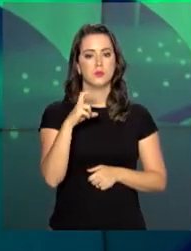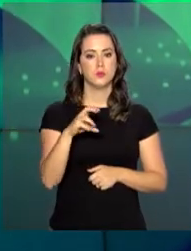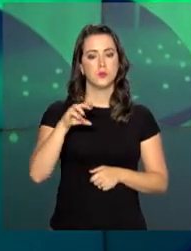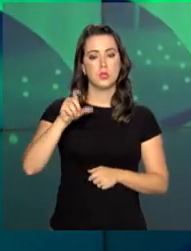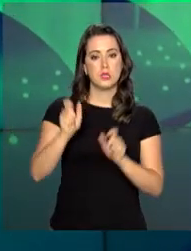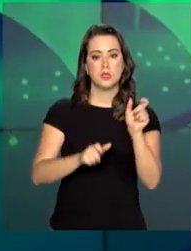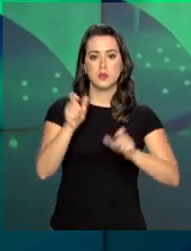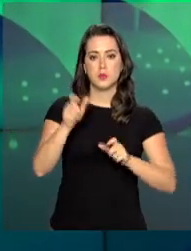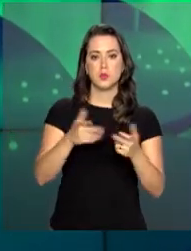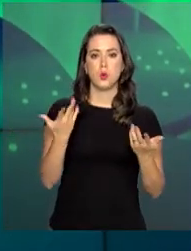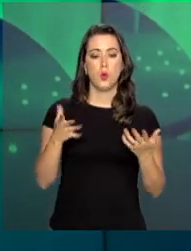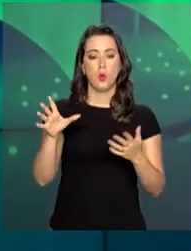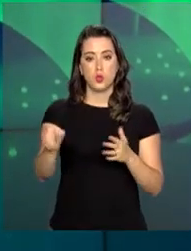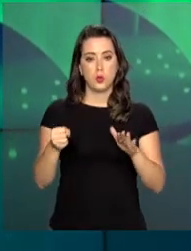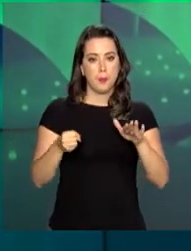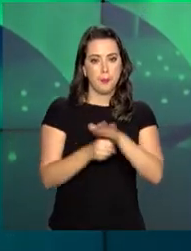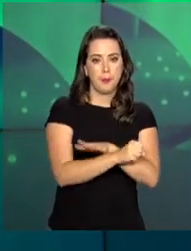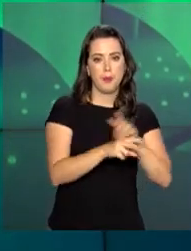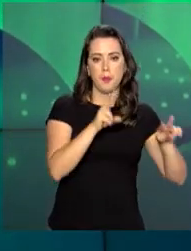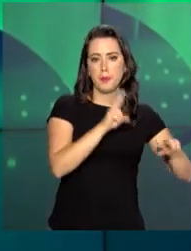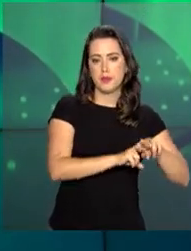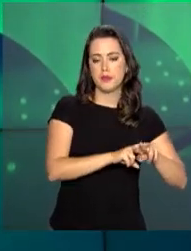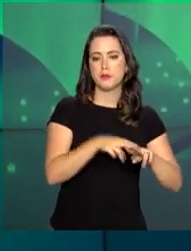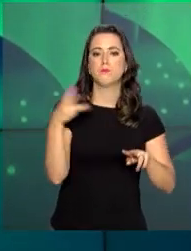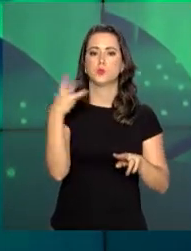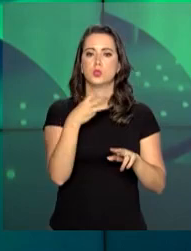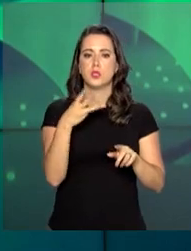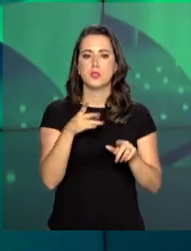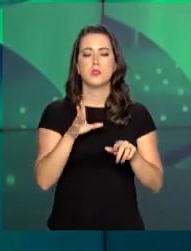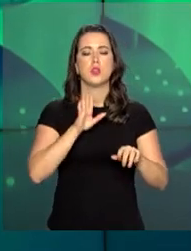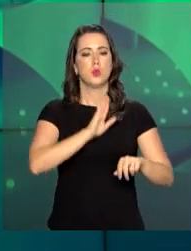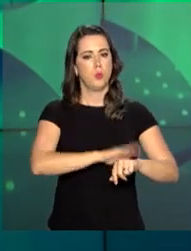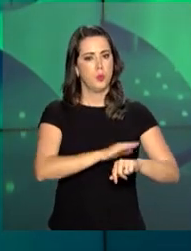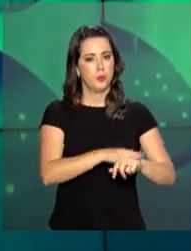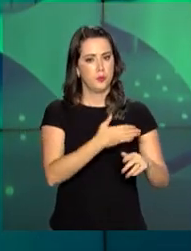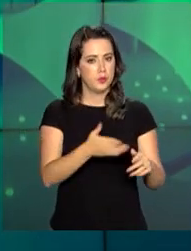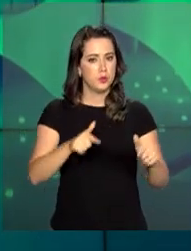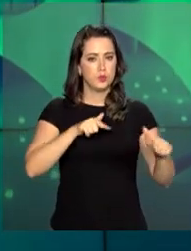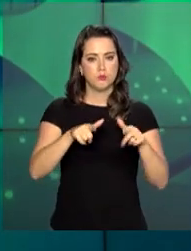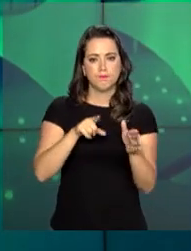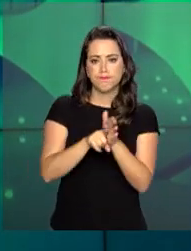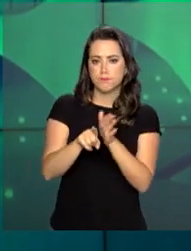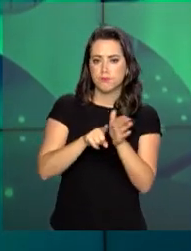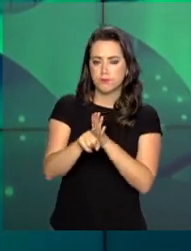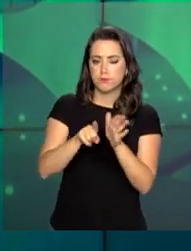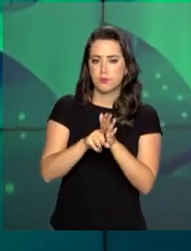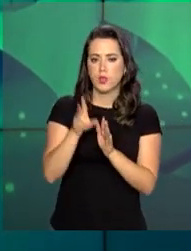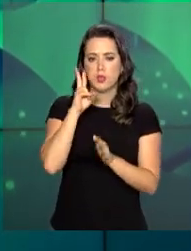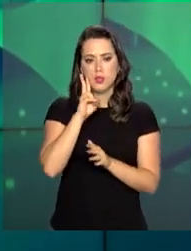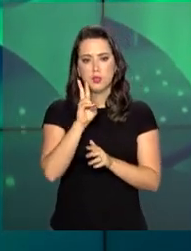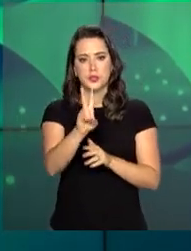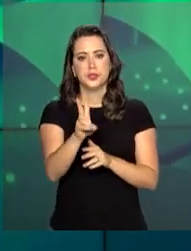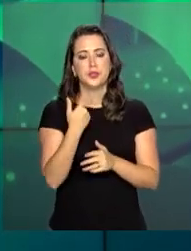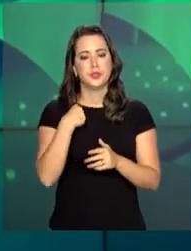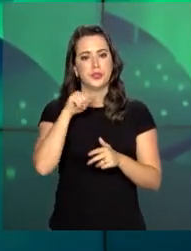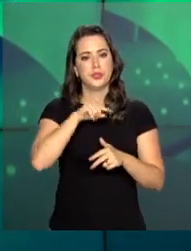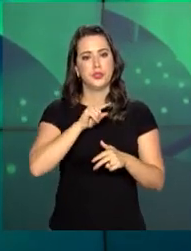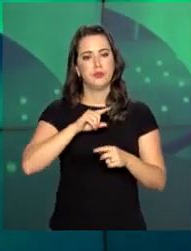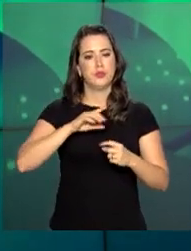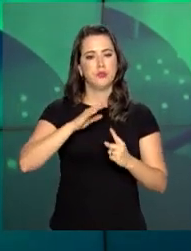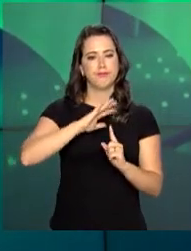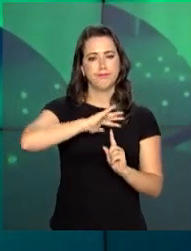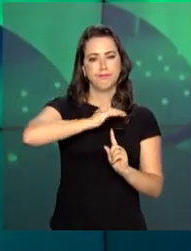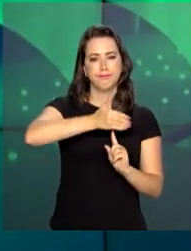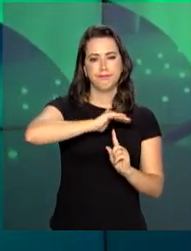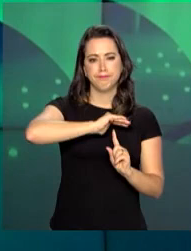pessoas foram presas hoje na terceira fase da Operação Luz na Infância, que apura crimes de pornografia infantil na internet. A